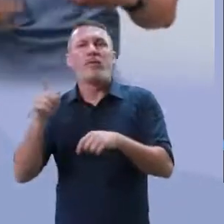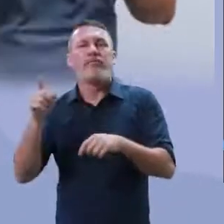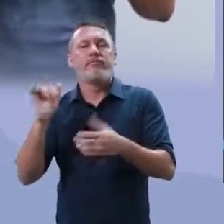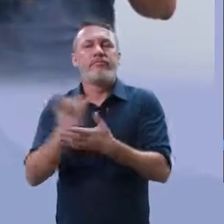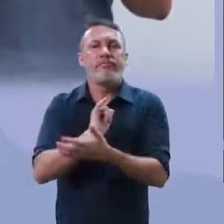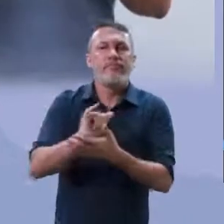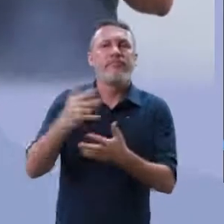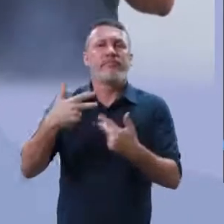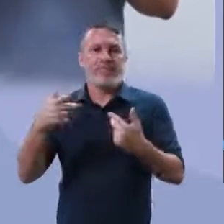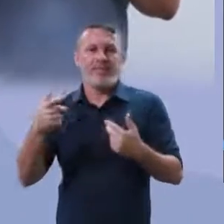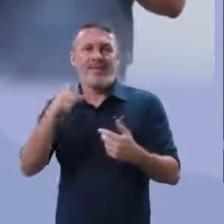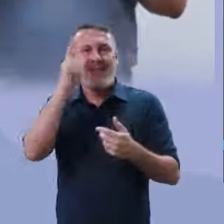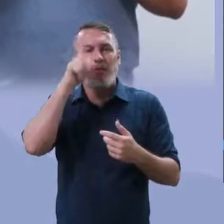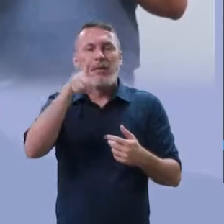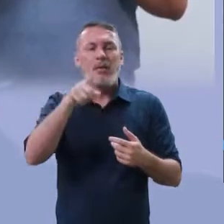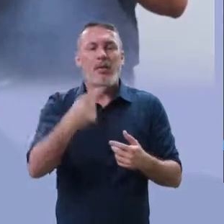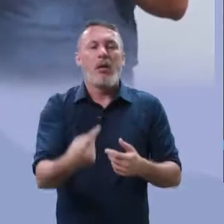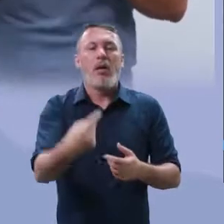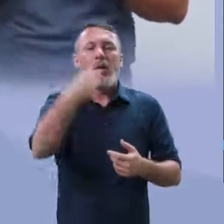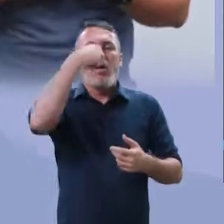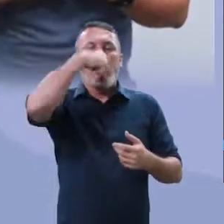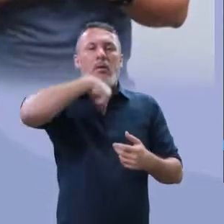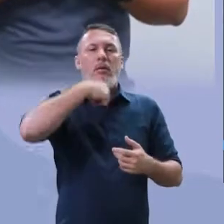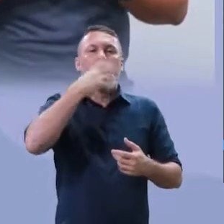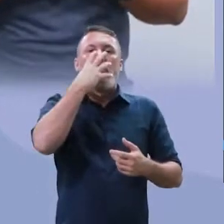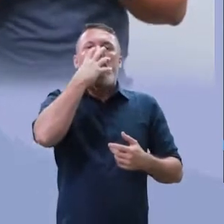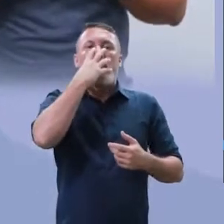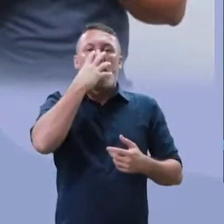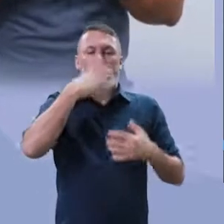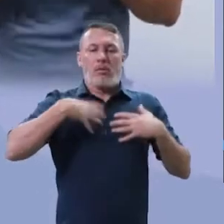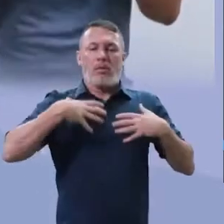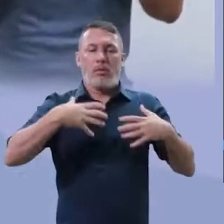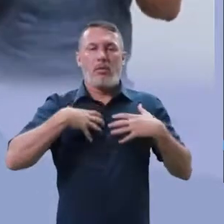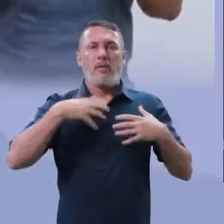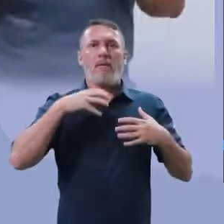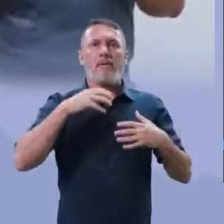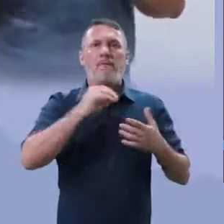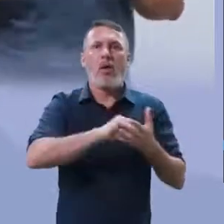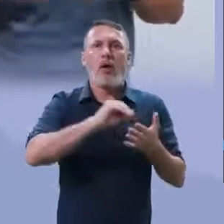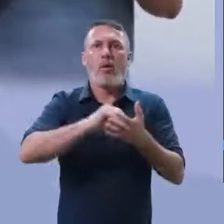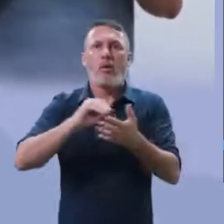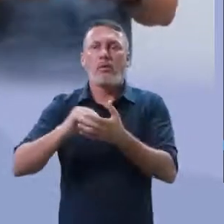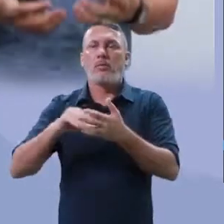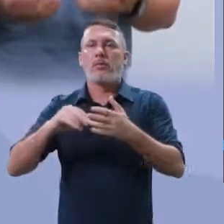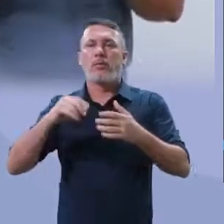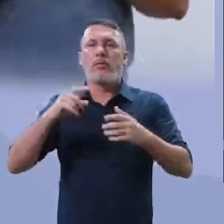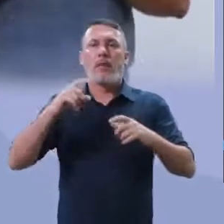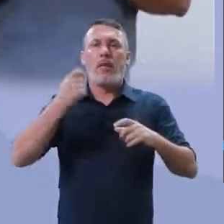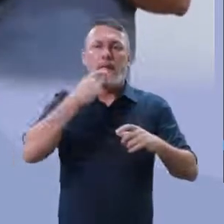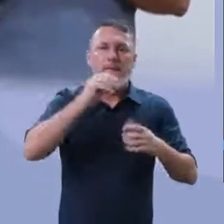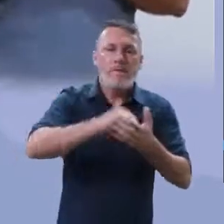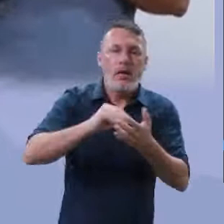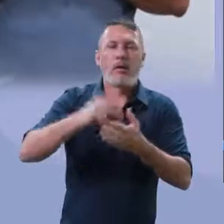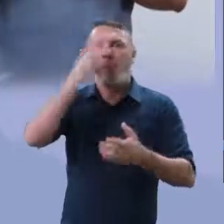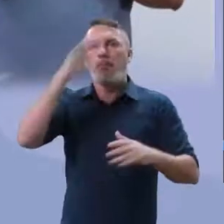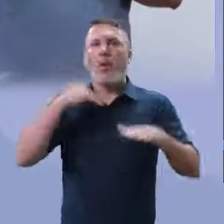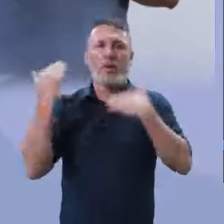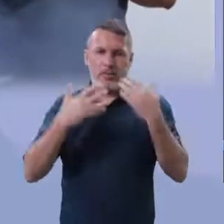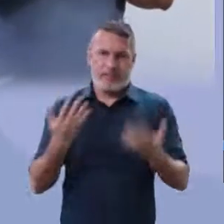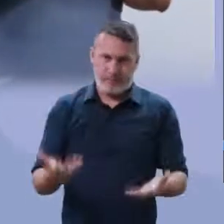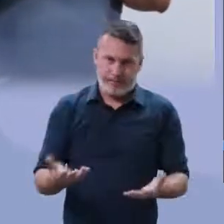a questão da respiração, os aparelhos. Faltou esses procedimentos para as pessoas.